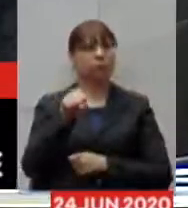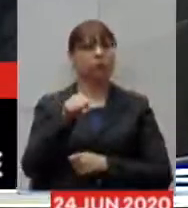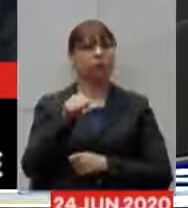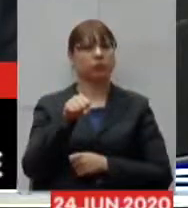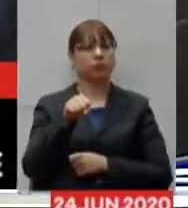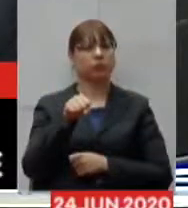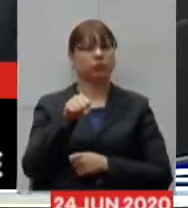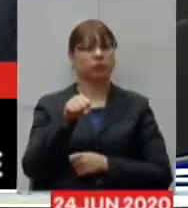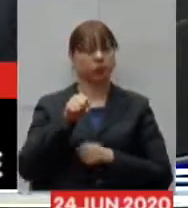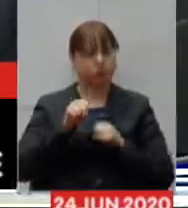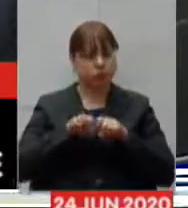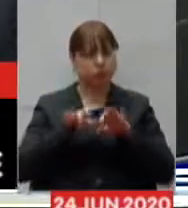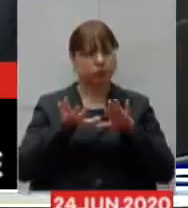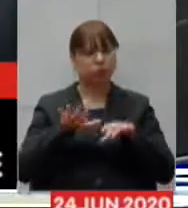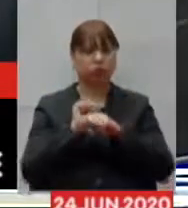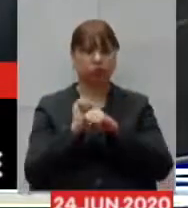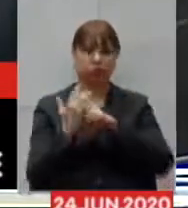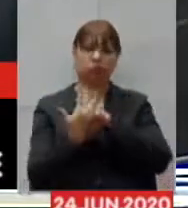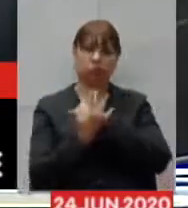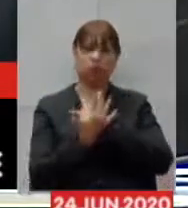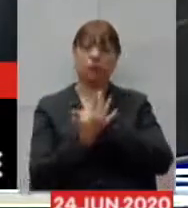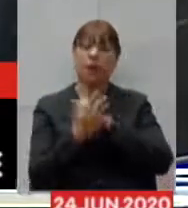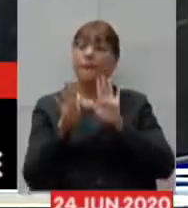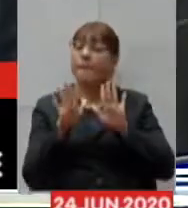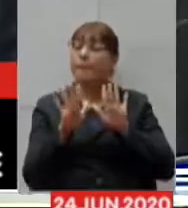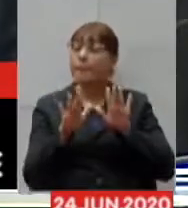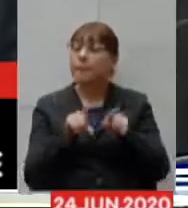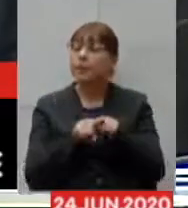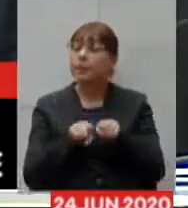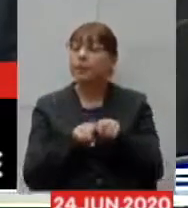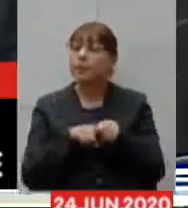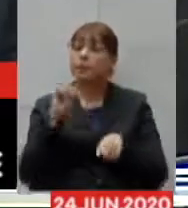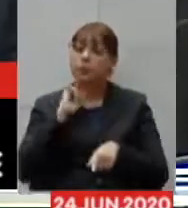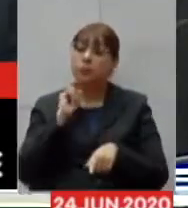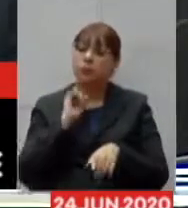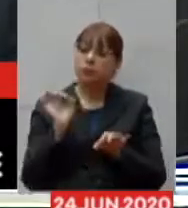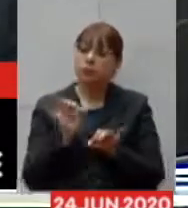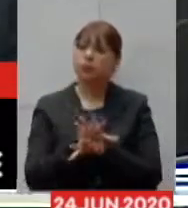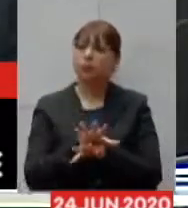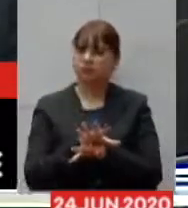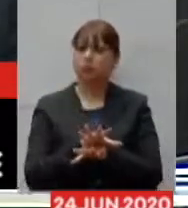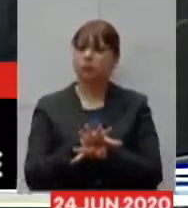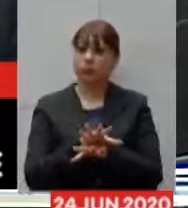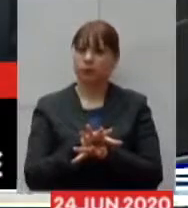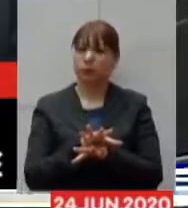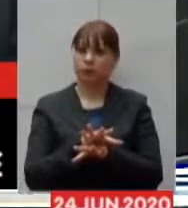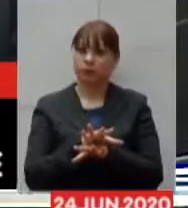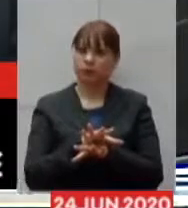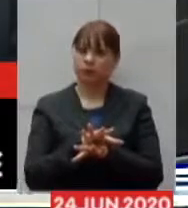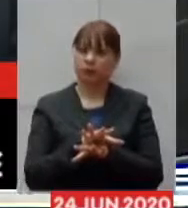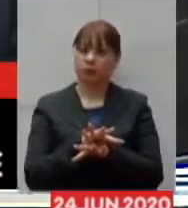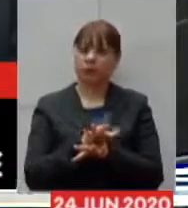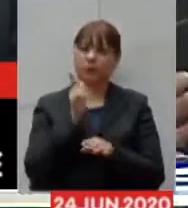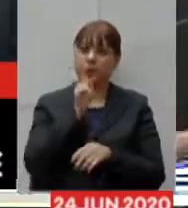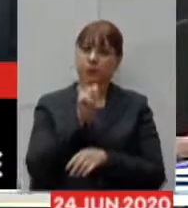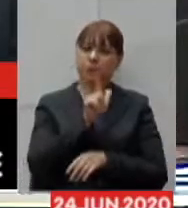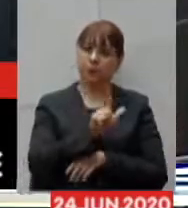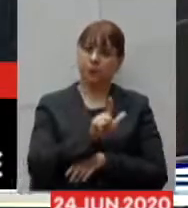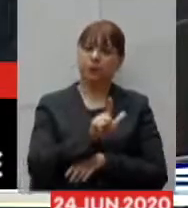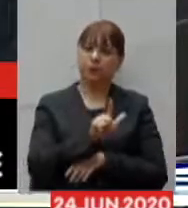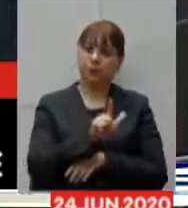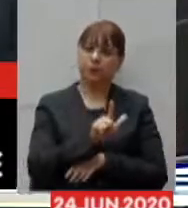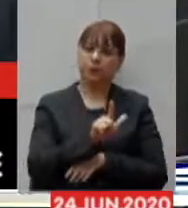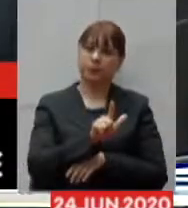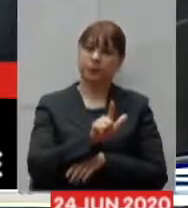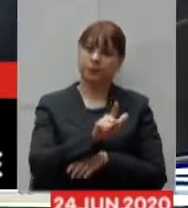a epidemia de coronavírus, mais minas e está preparada para poder enfrentar, como tem enfrentado